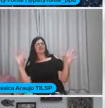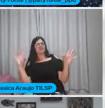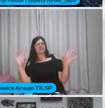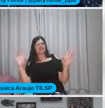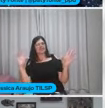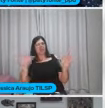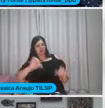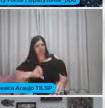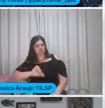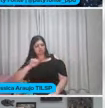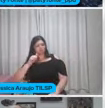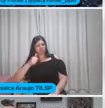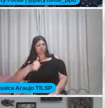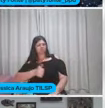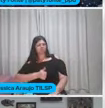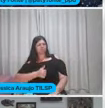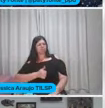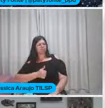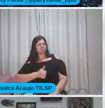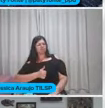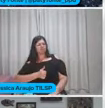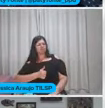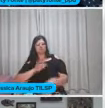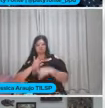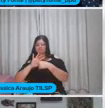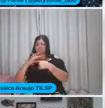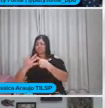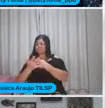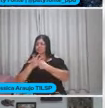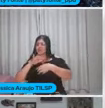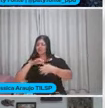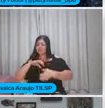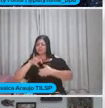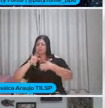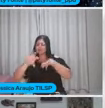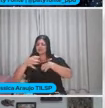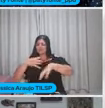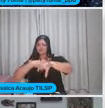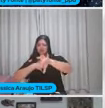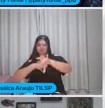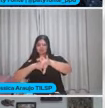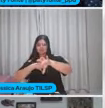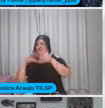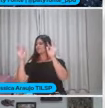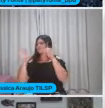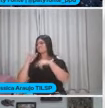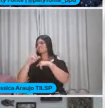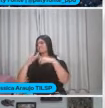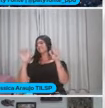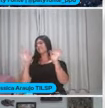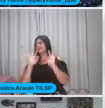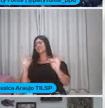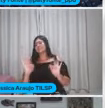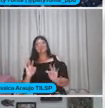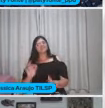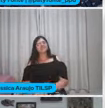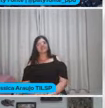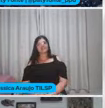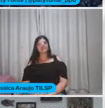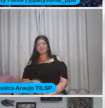autonomia Para a gente ser Mais solidário Mais empático Mais feliz Não é? Pessoas Que